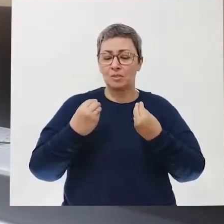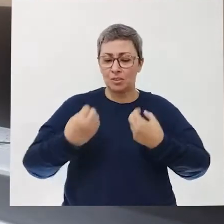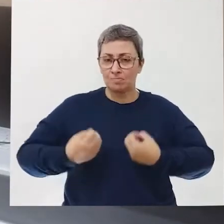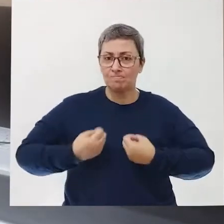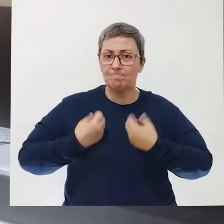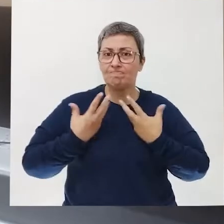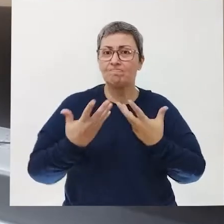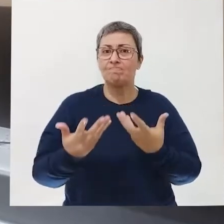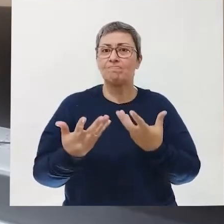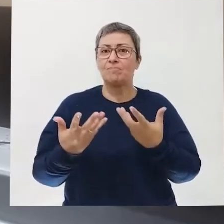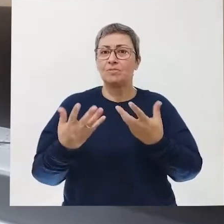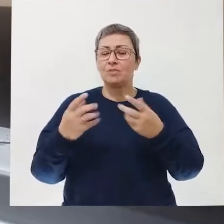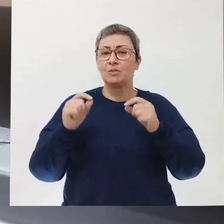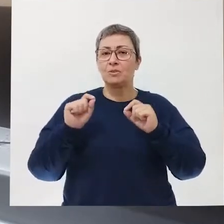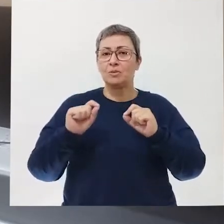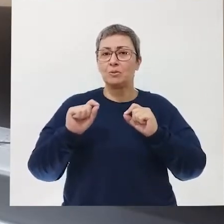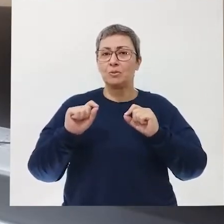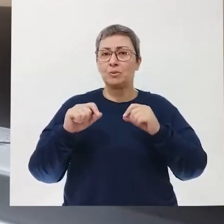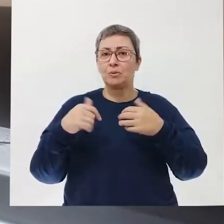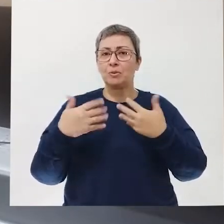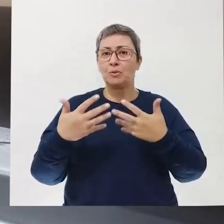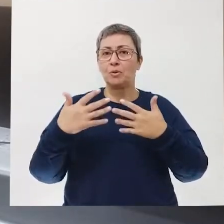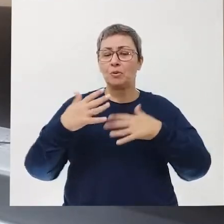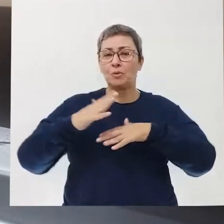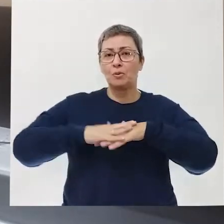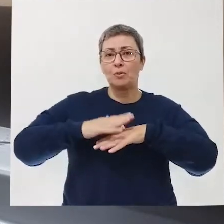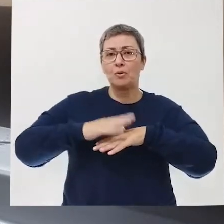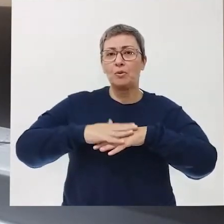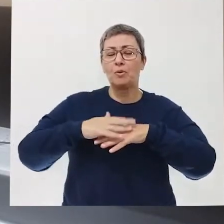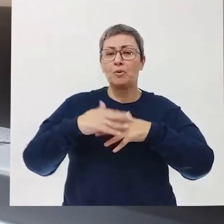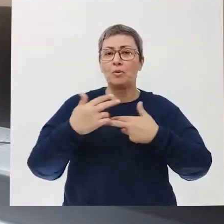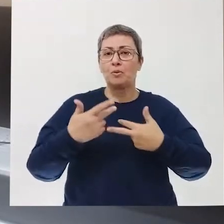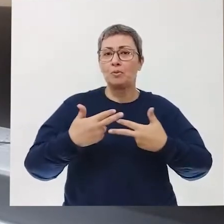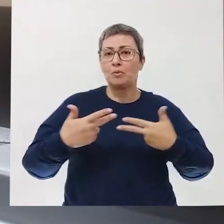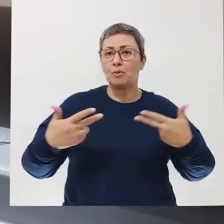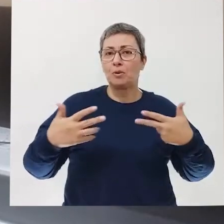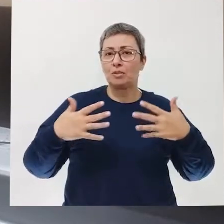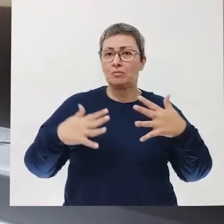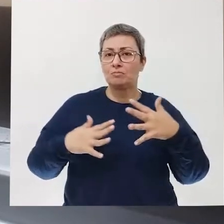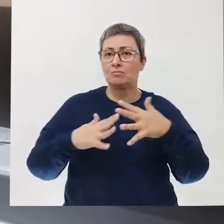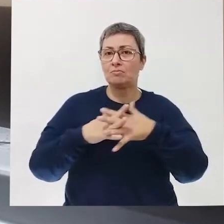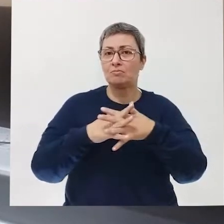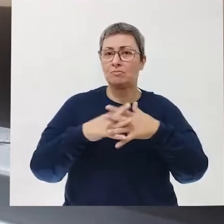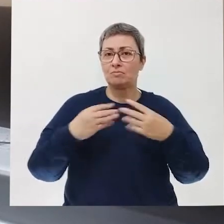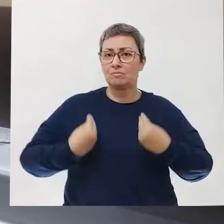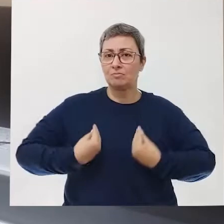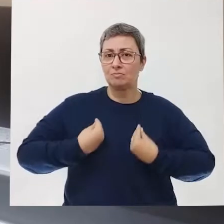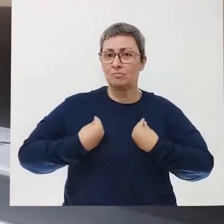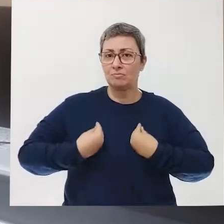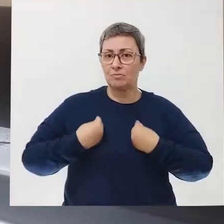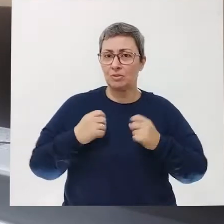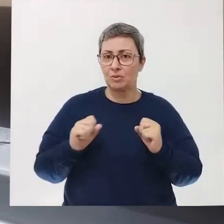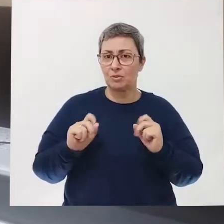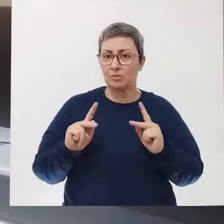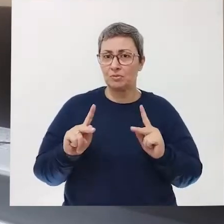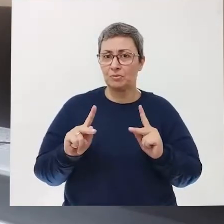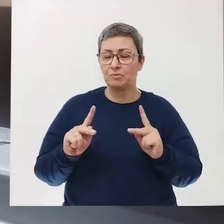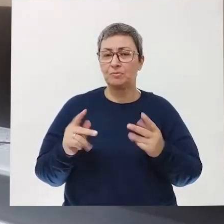impulsionam para a realização de determinadas metas na nossa vida, ok?